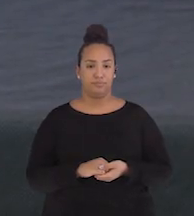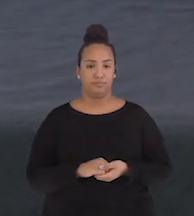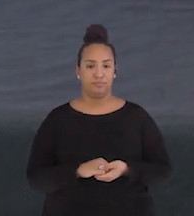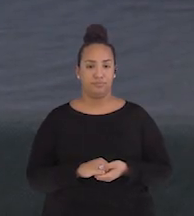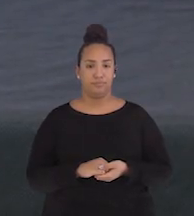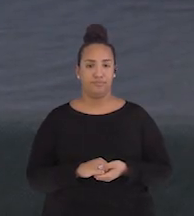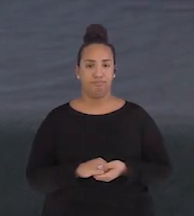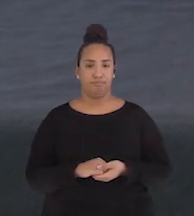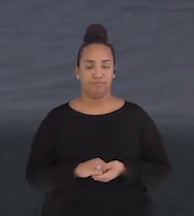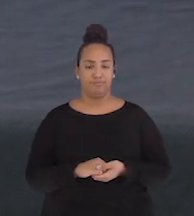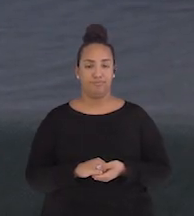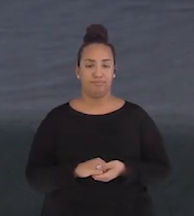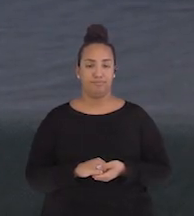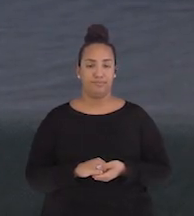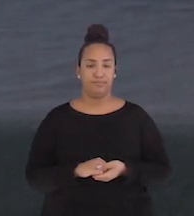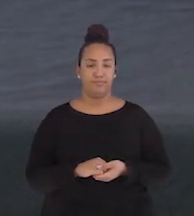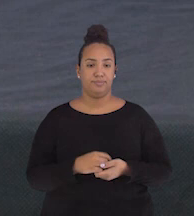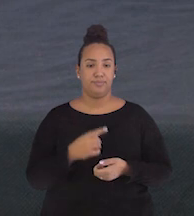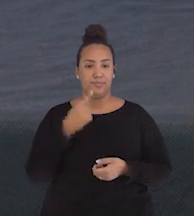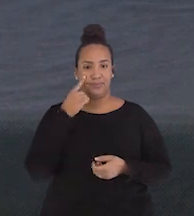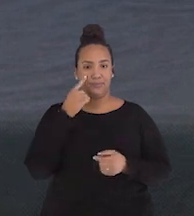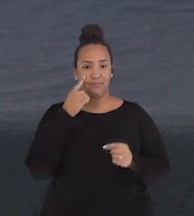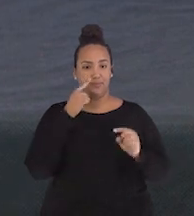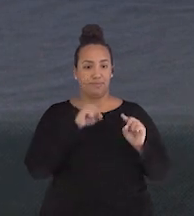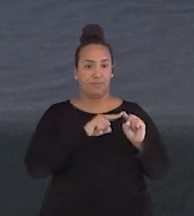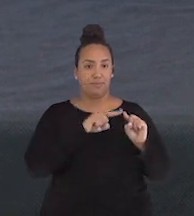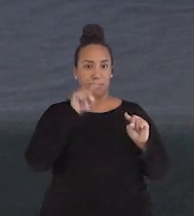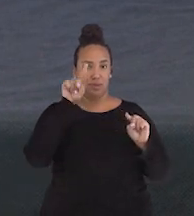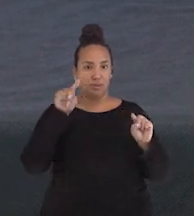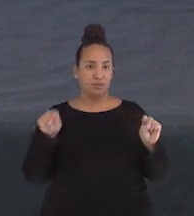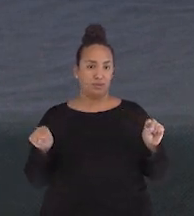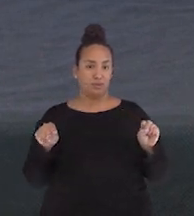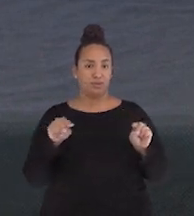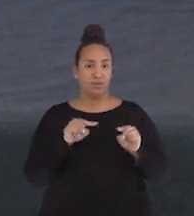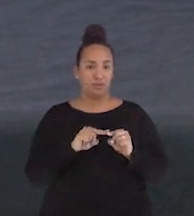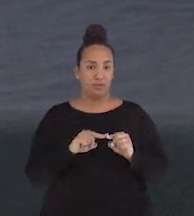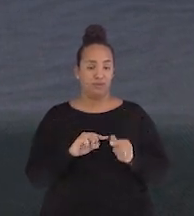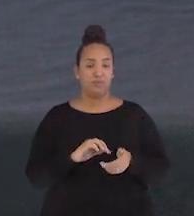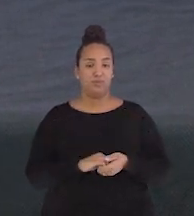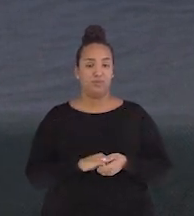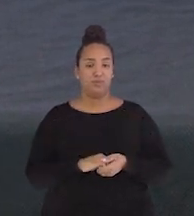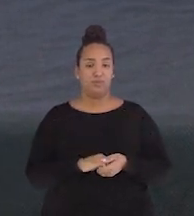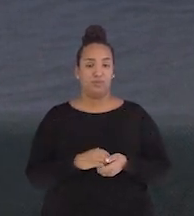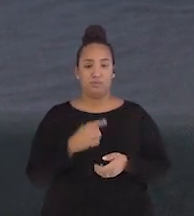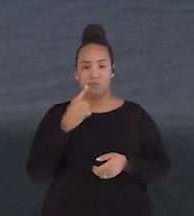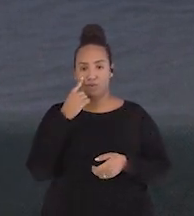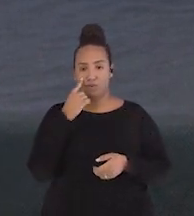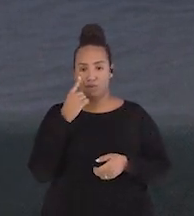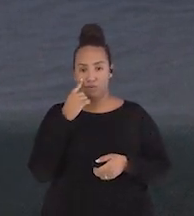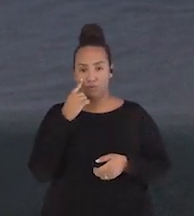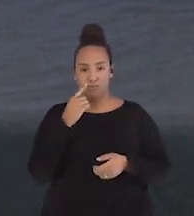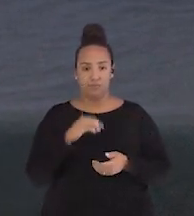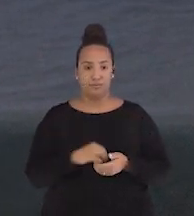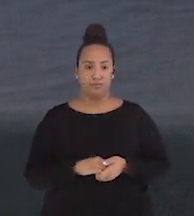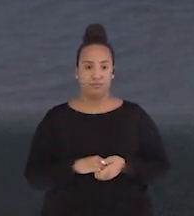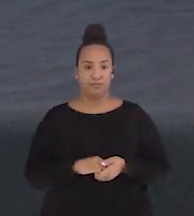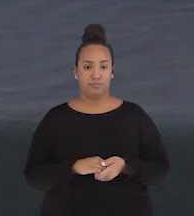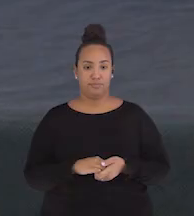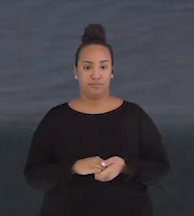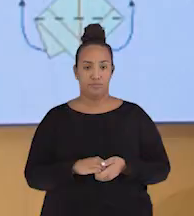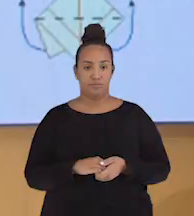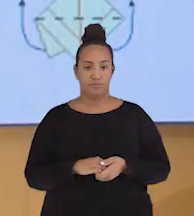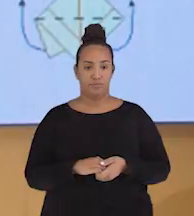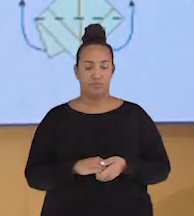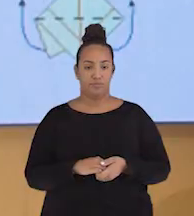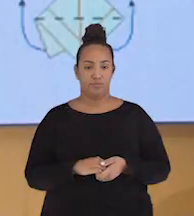Ficou um triângulo pequeno. Esse triângulo precisa ser aberto. Vocês vão por aqui embaixo e vão